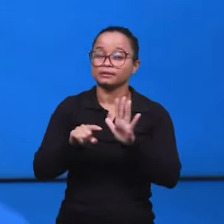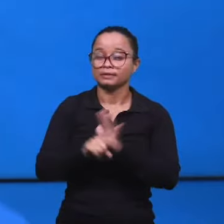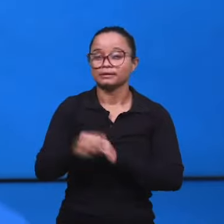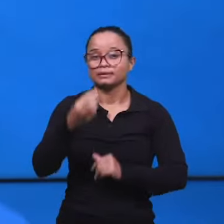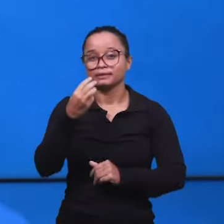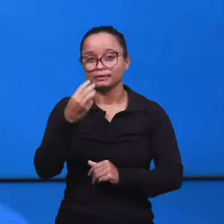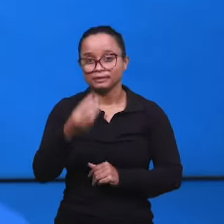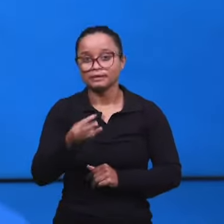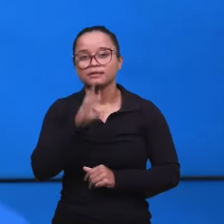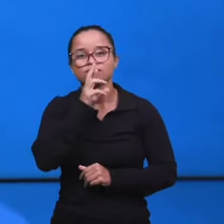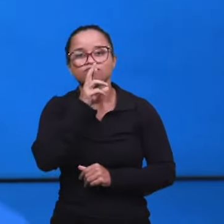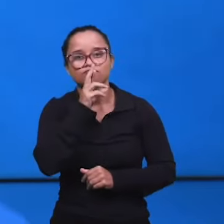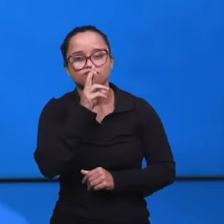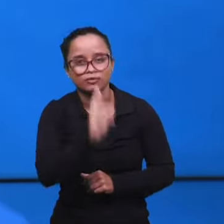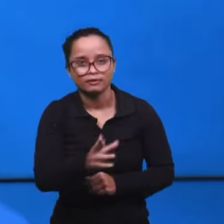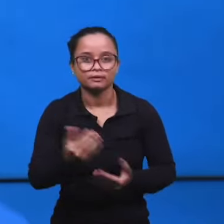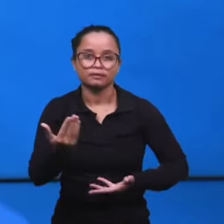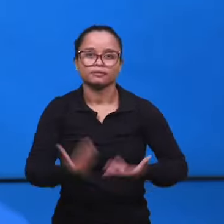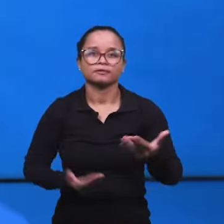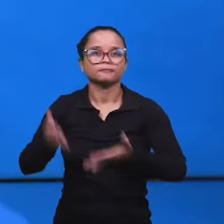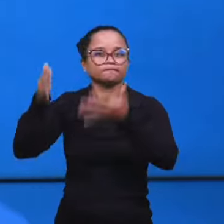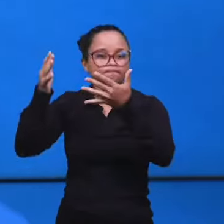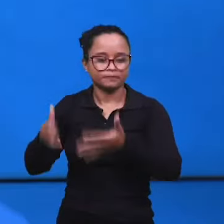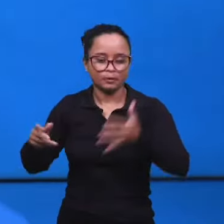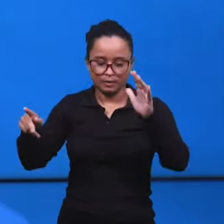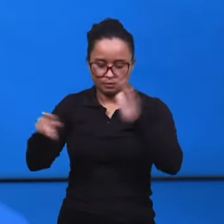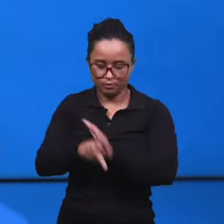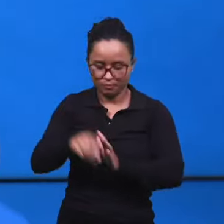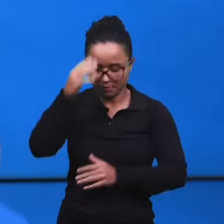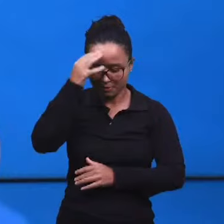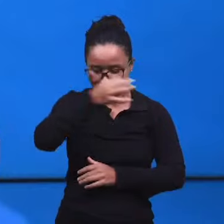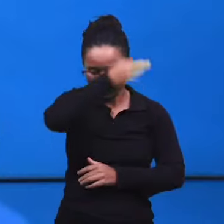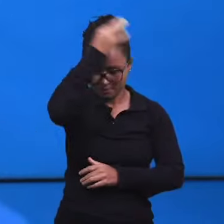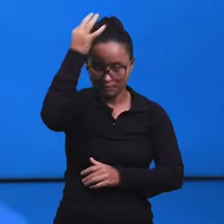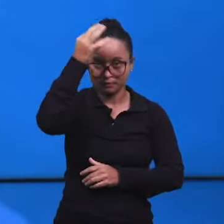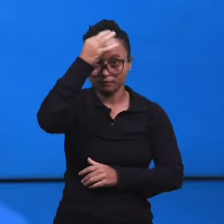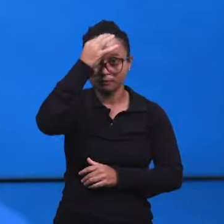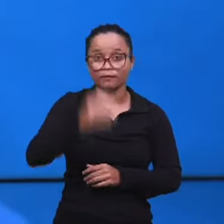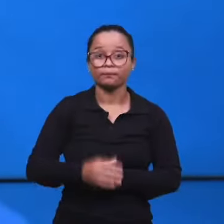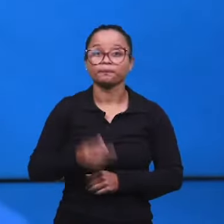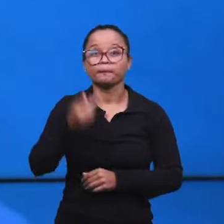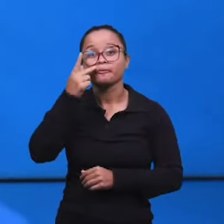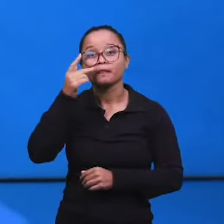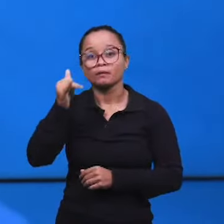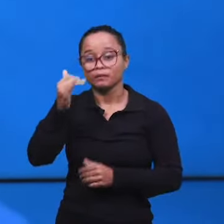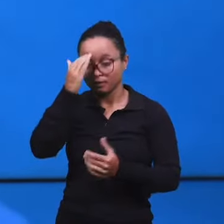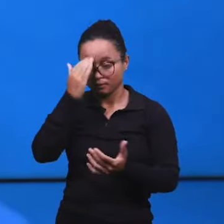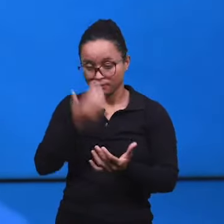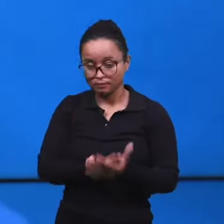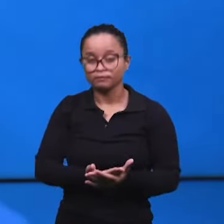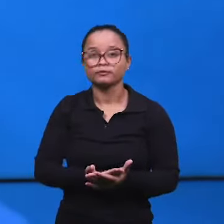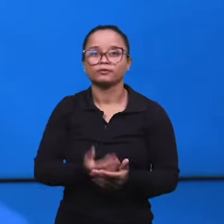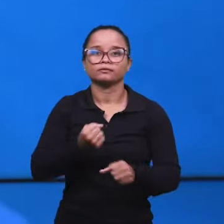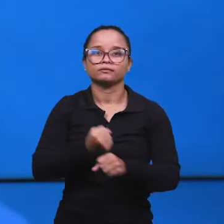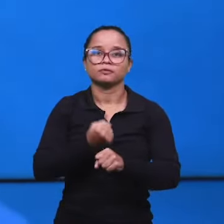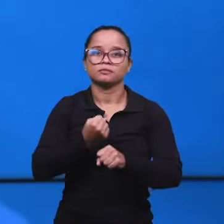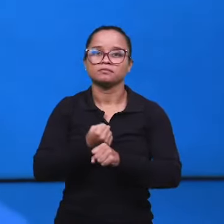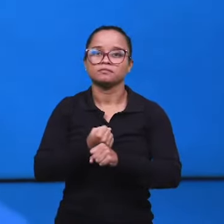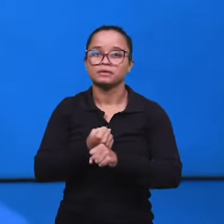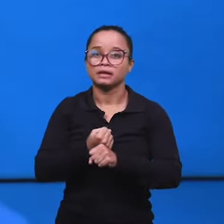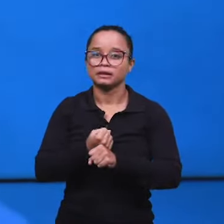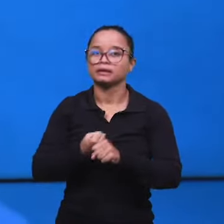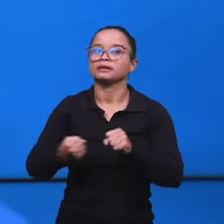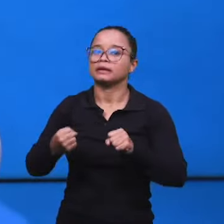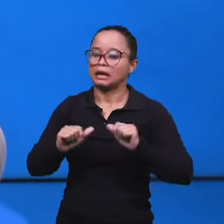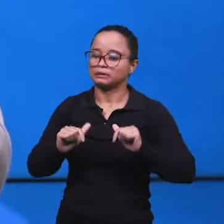perguntas muito bem respondidas. A igreja fiel pertence ao Espírito Santo. O Pai confiou a realização da obra